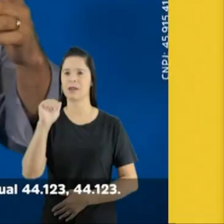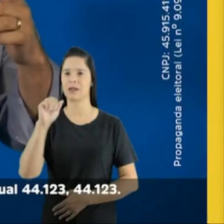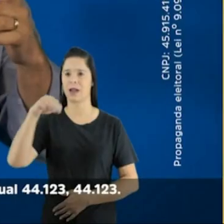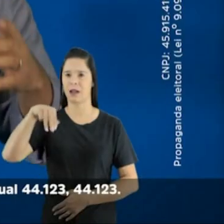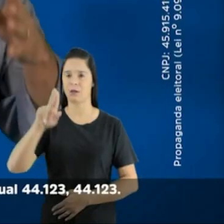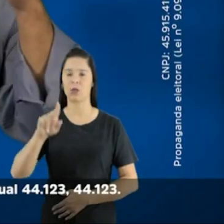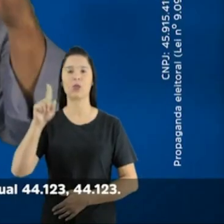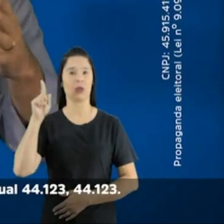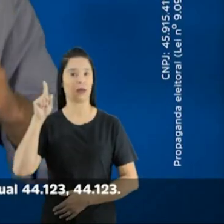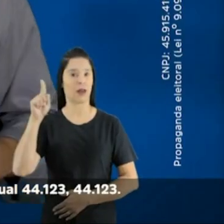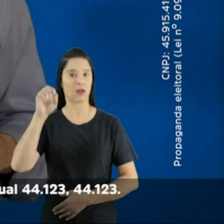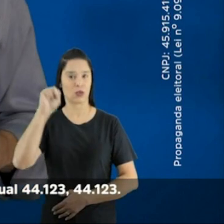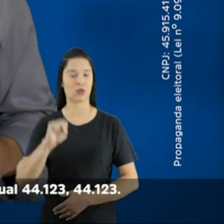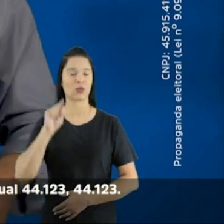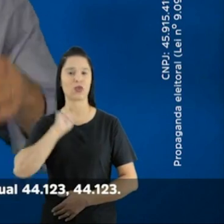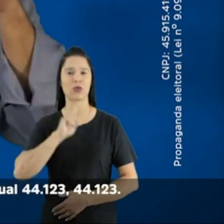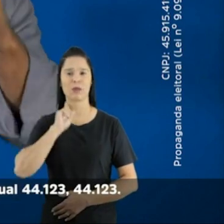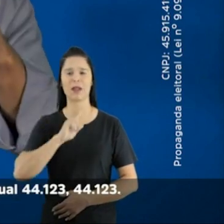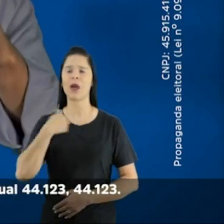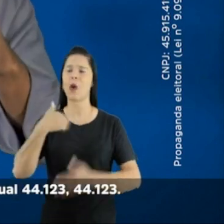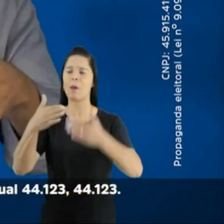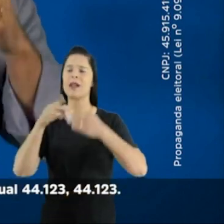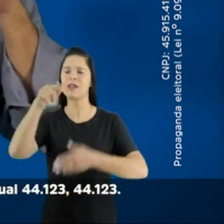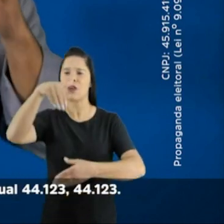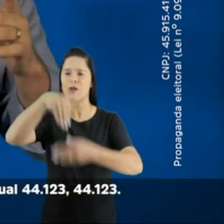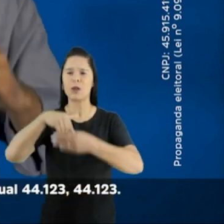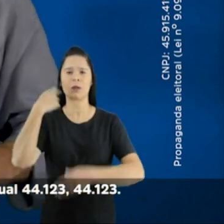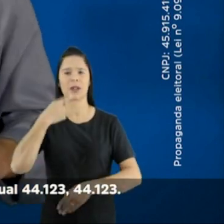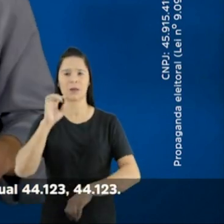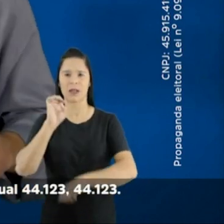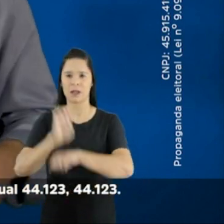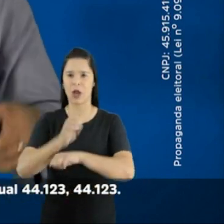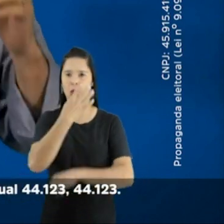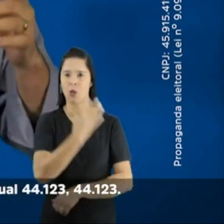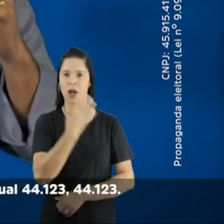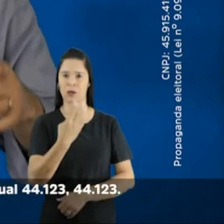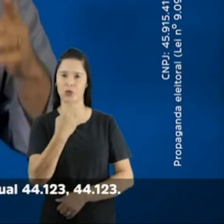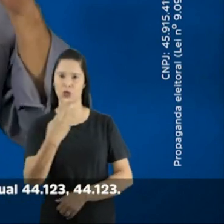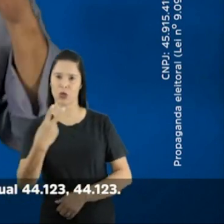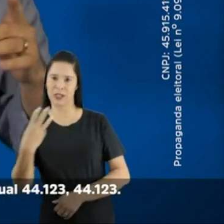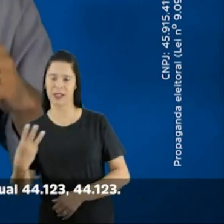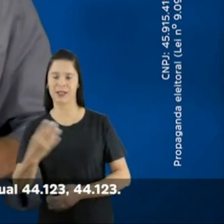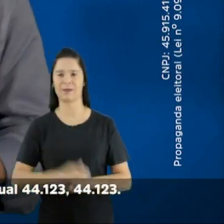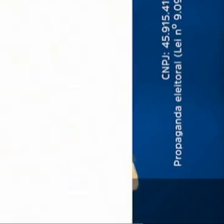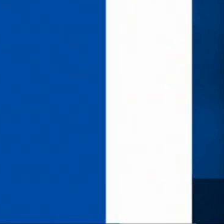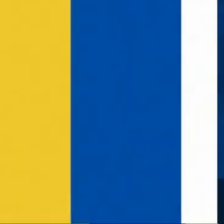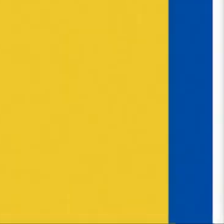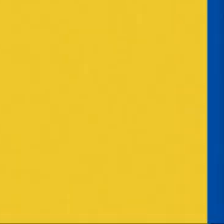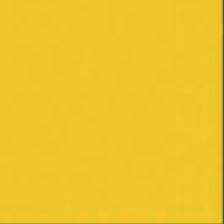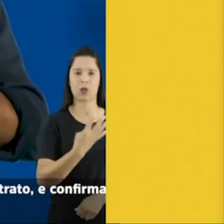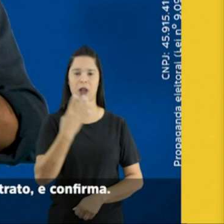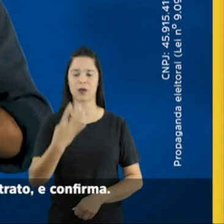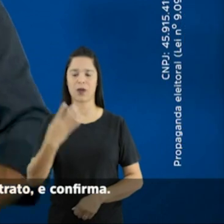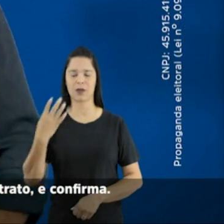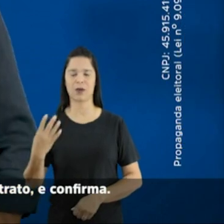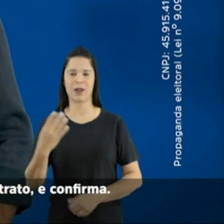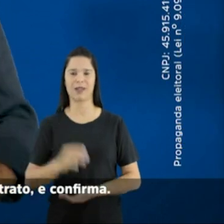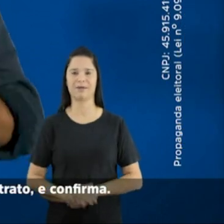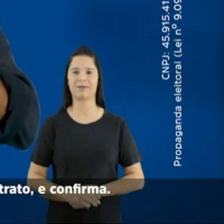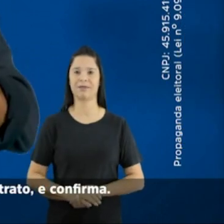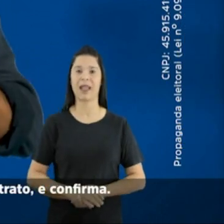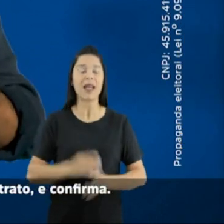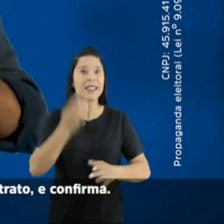Eu sou Rodrigo Lopes. Quero mais para Minas Gerais. Deputado estadual, 44123. 44123. Deputado estadual,